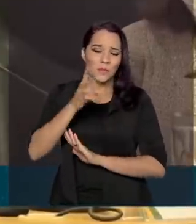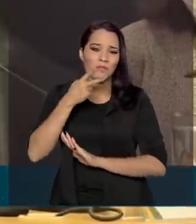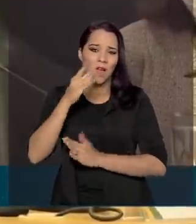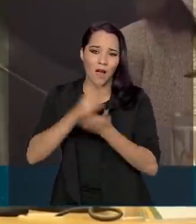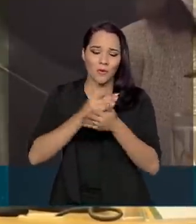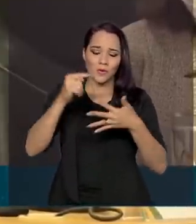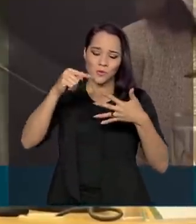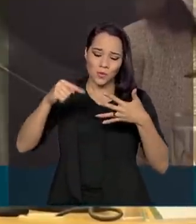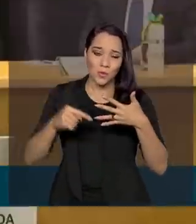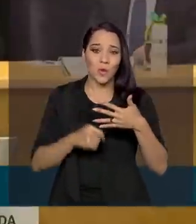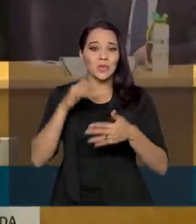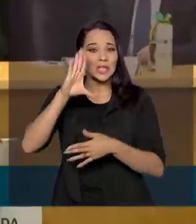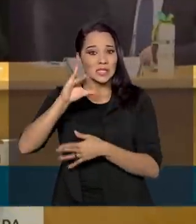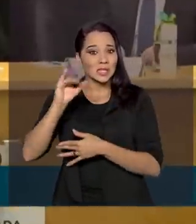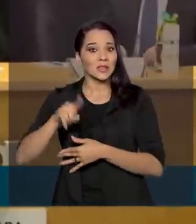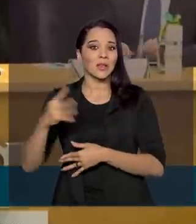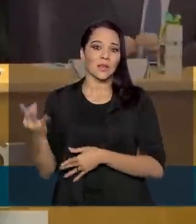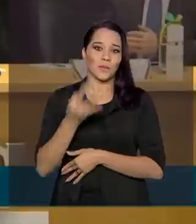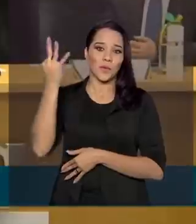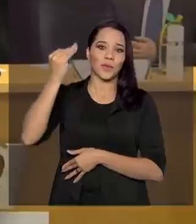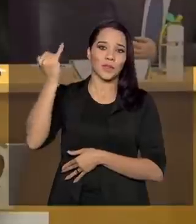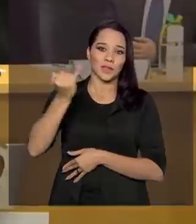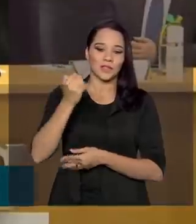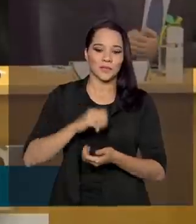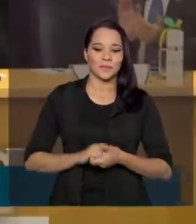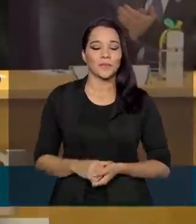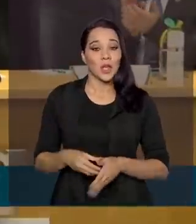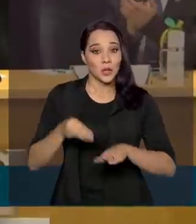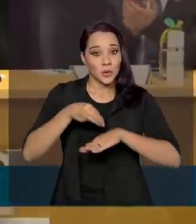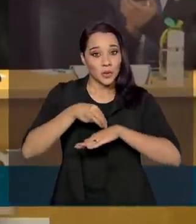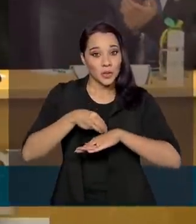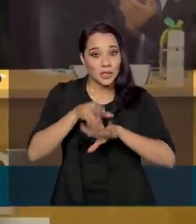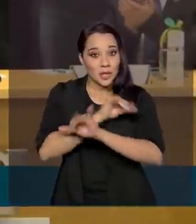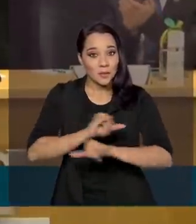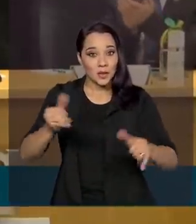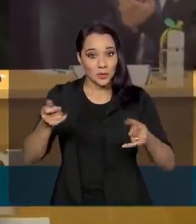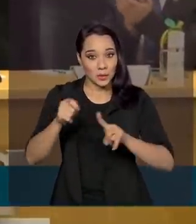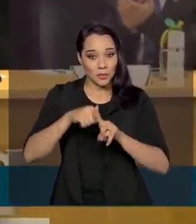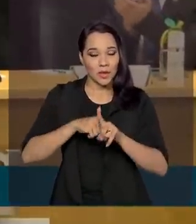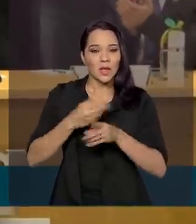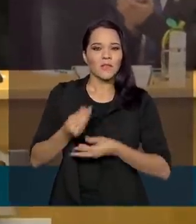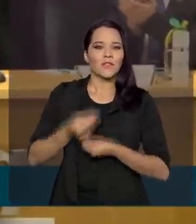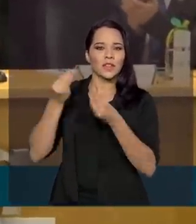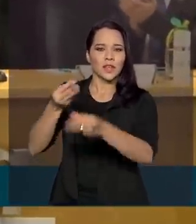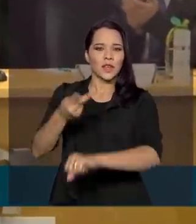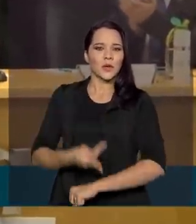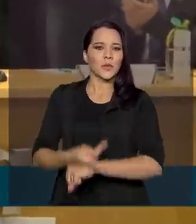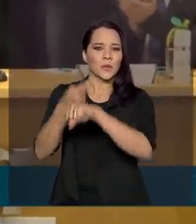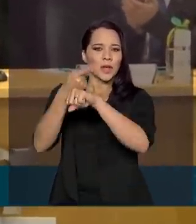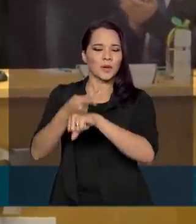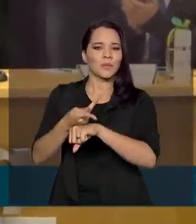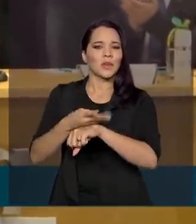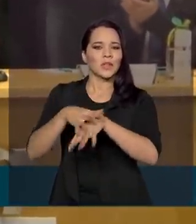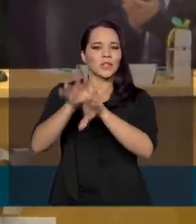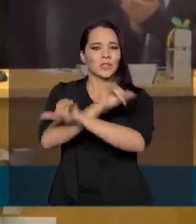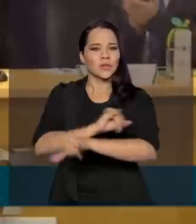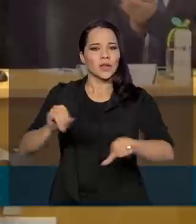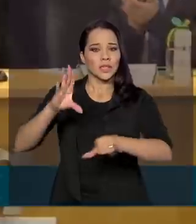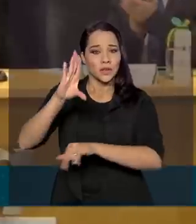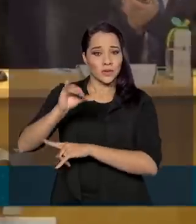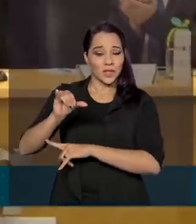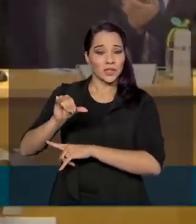é tão importante. No lançamento do mês, foi entregue o prêmio José Reis de Divulgação Científica e